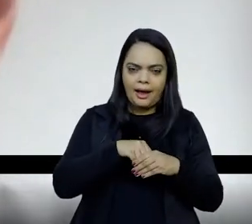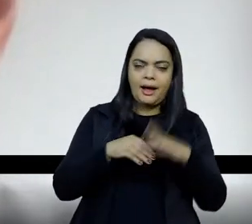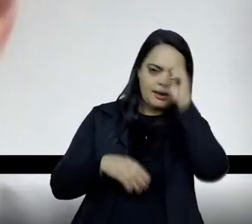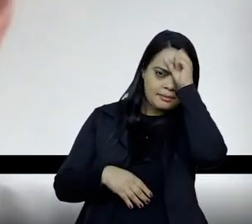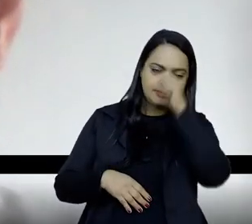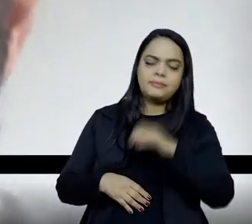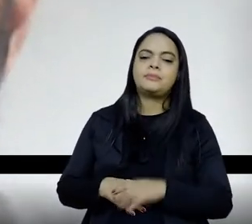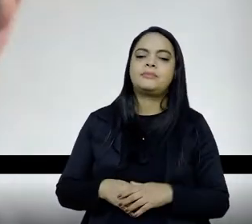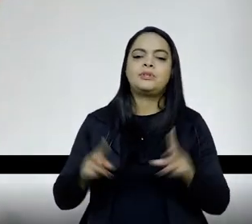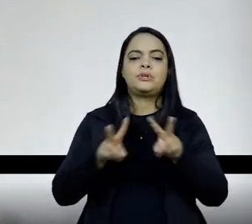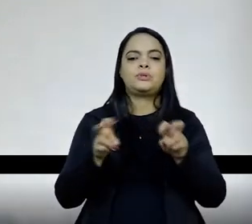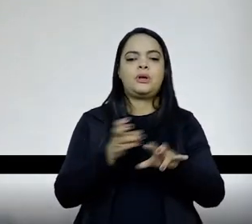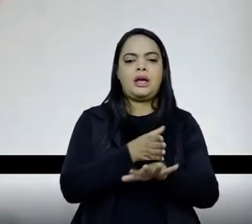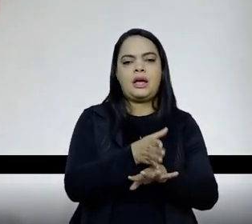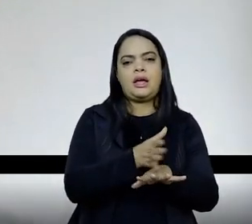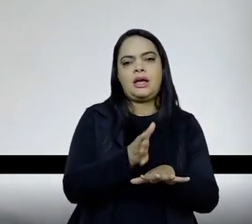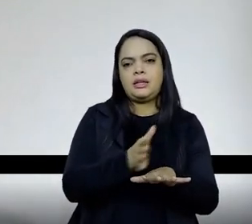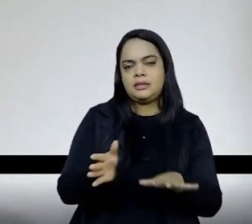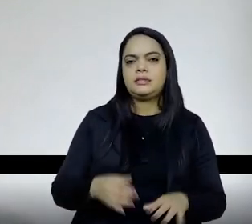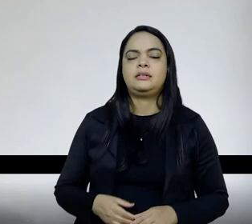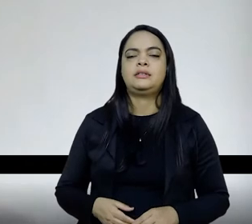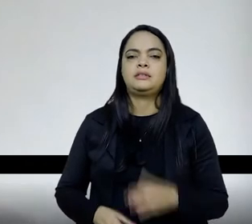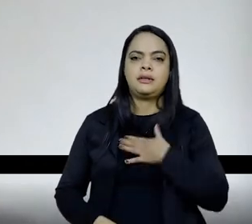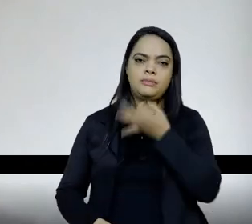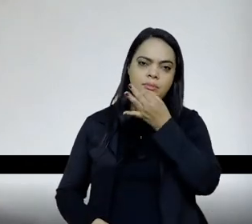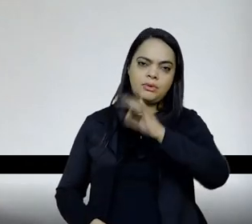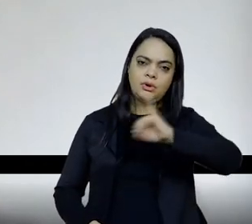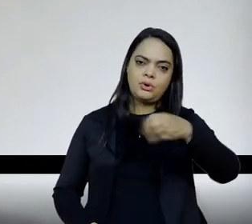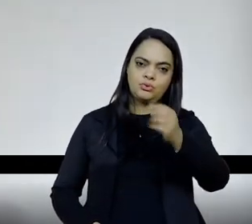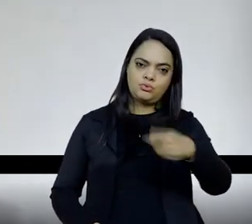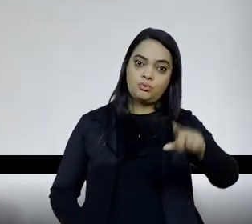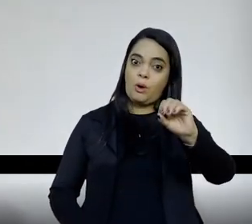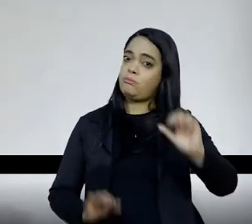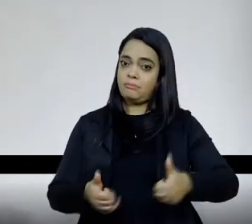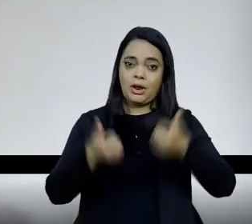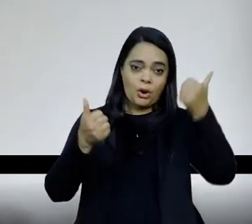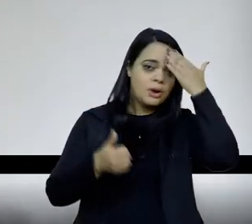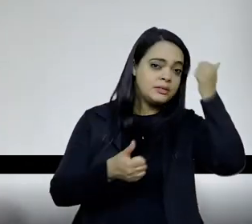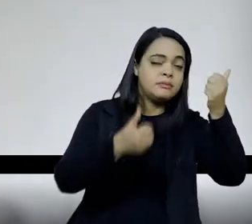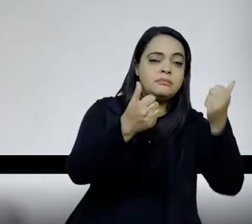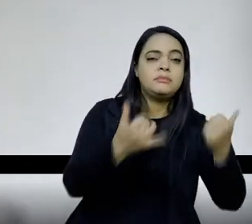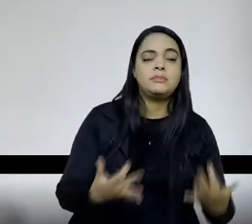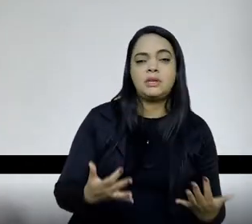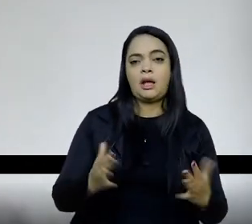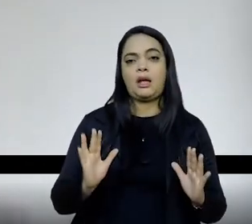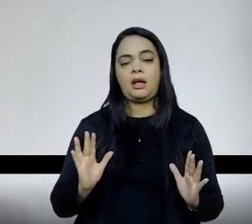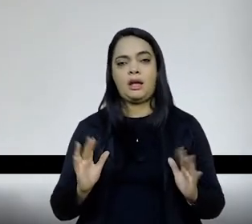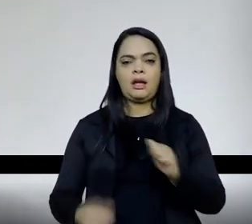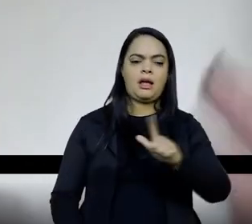trilhas, como eu disse, o João, eu acho que é melhor para falar disso do que o João, talvez outras pessoas que estão acompanhando a